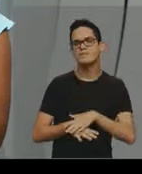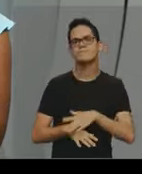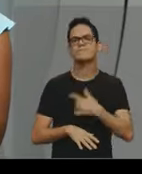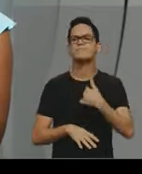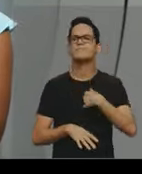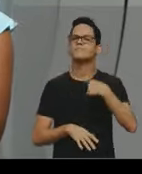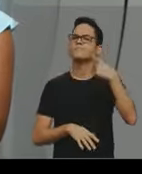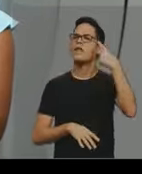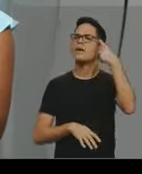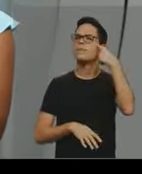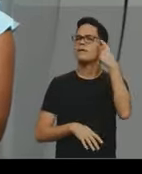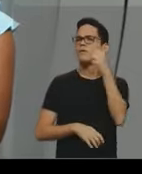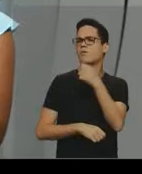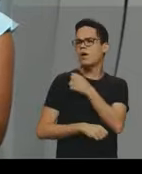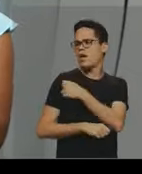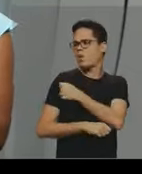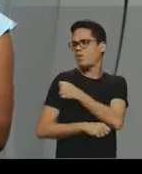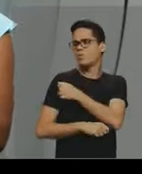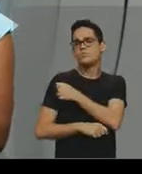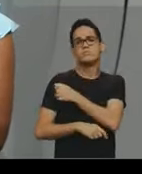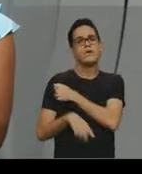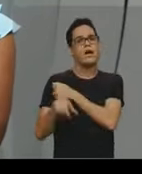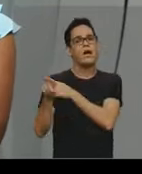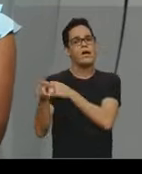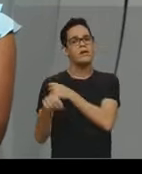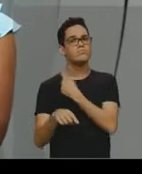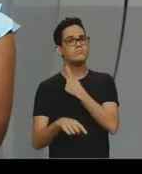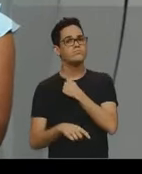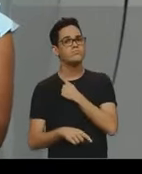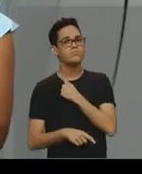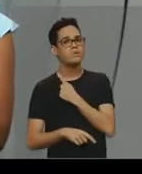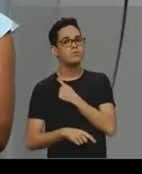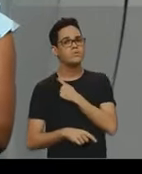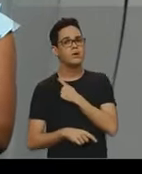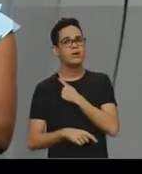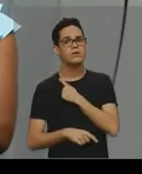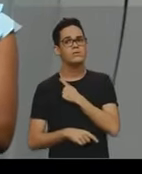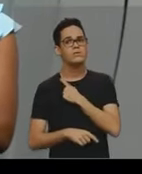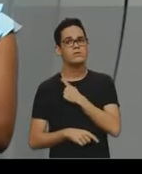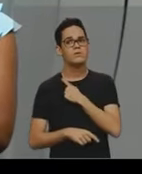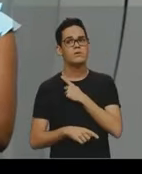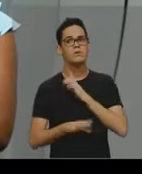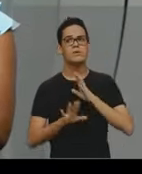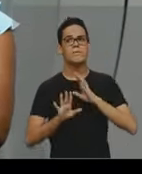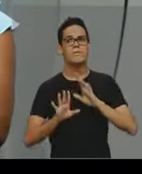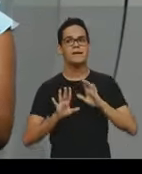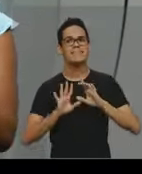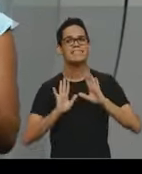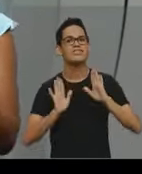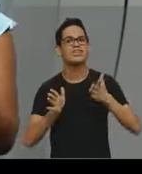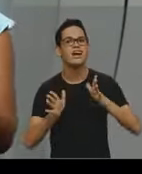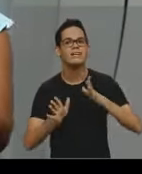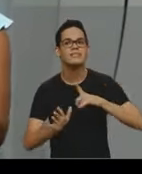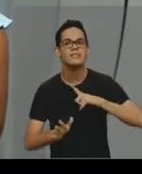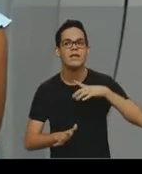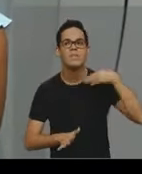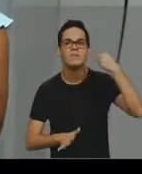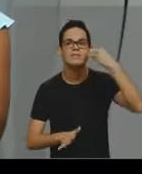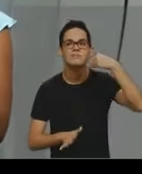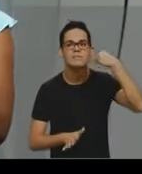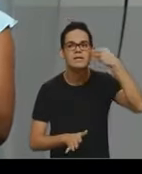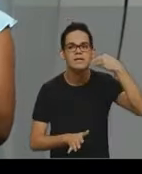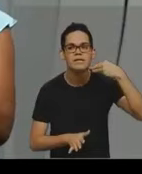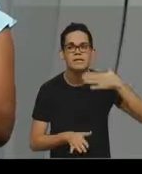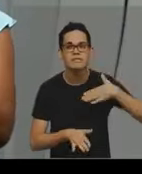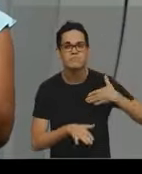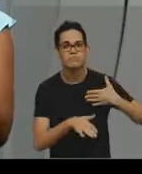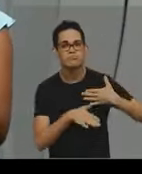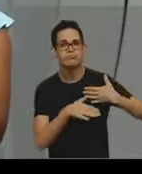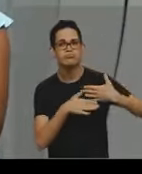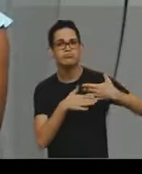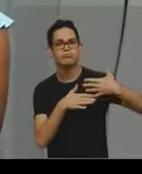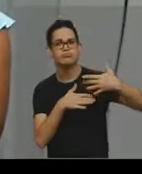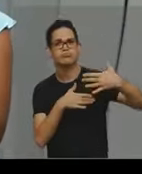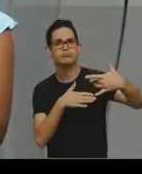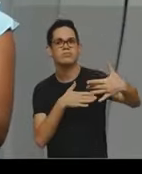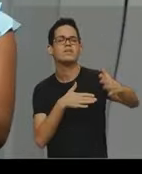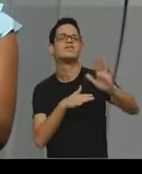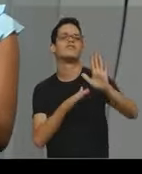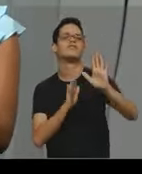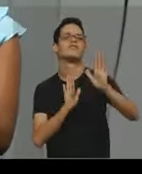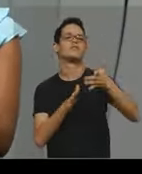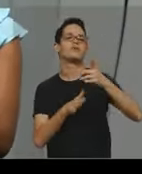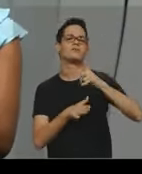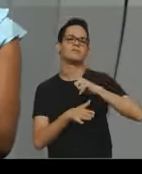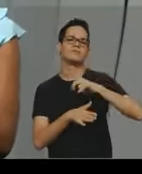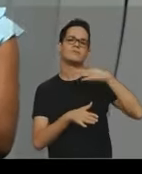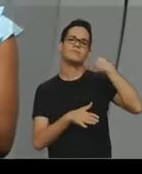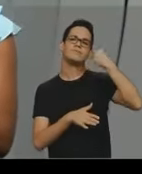aluno, né, às vezes, ele pode estar lá no primeiro ano, no primeiro período, mas ele tem uma experiência, ele viveu uma situação